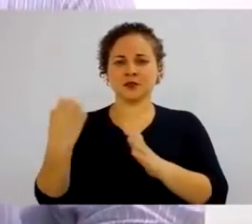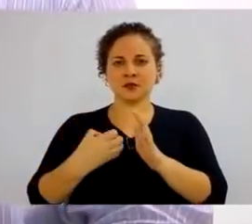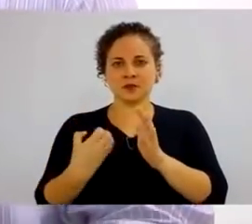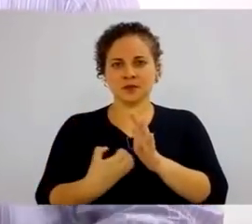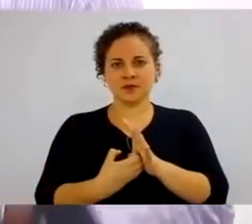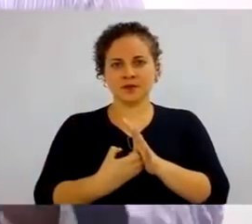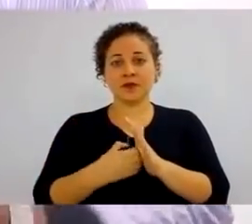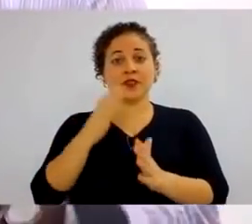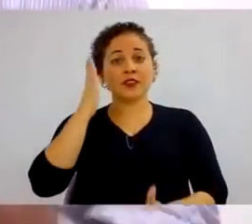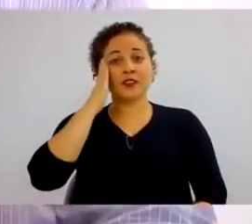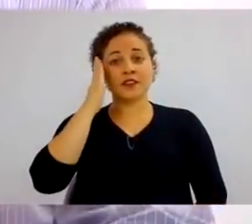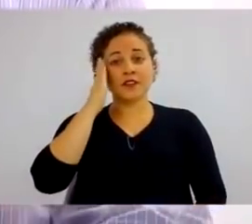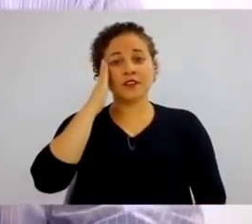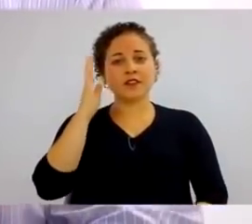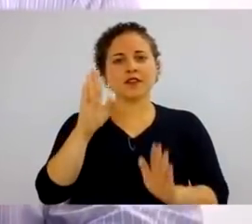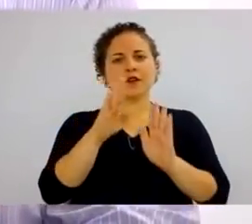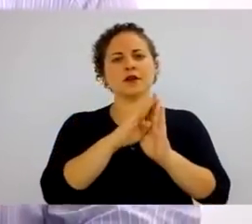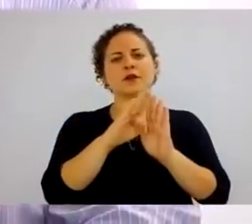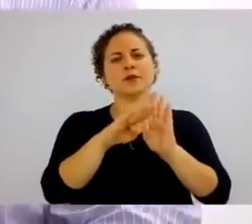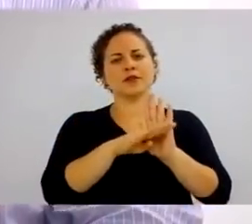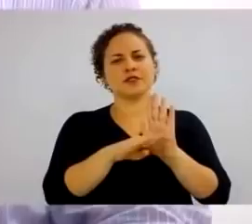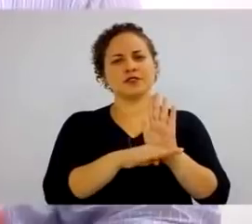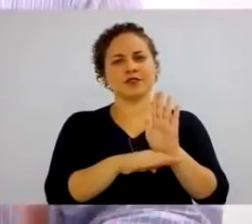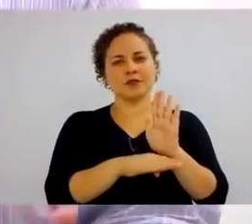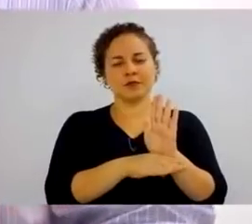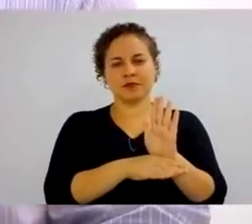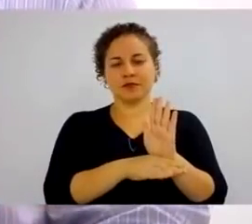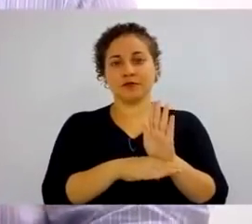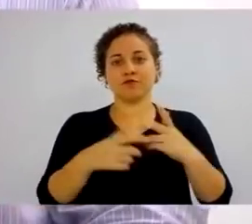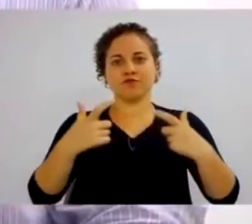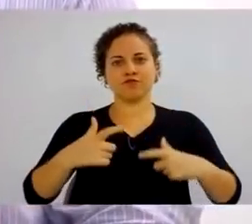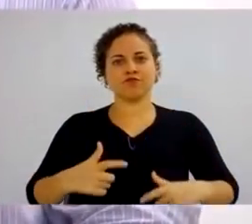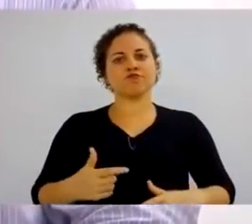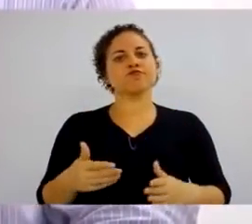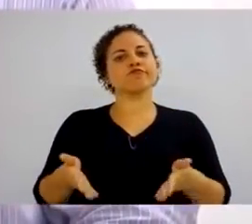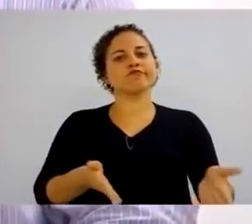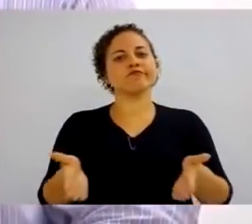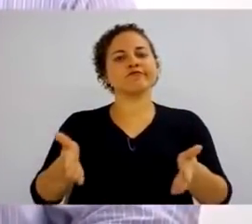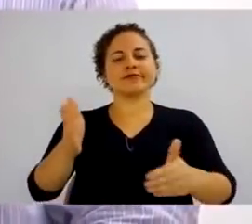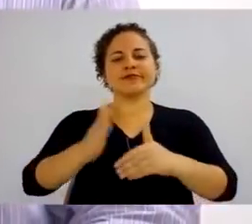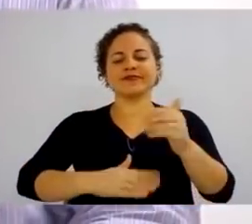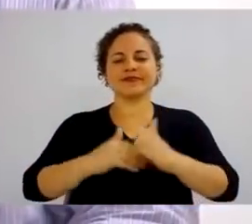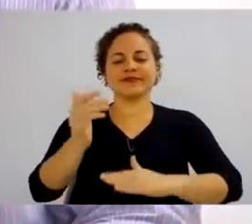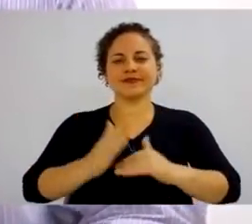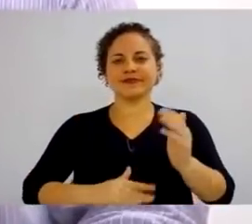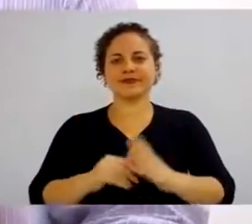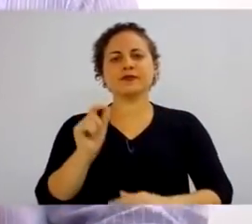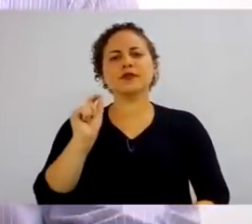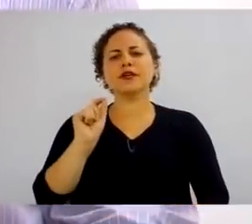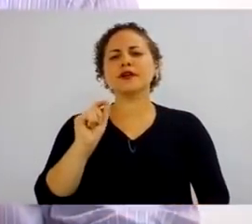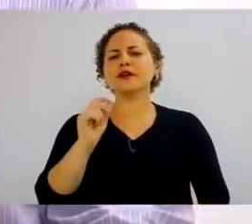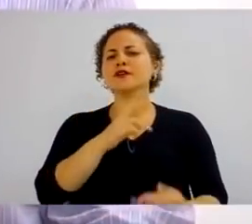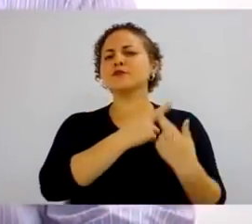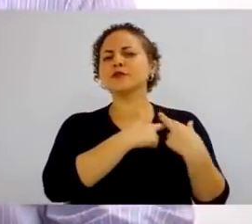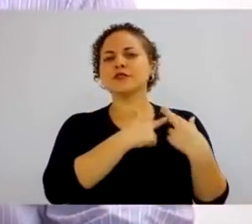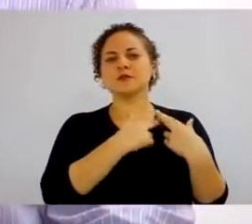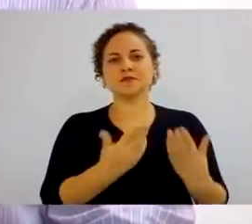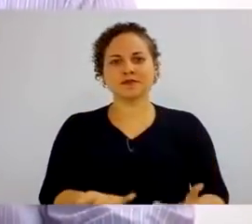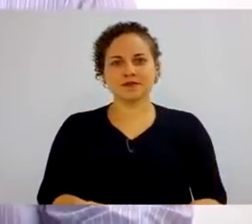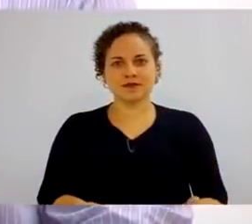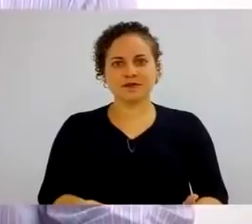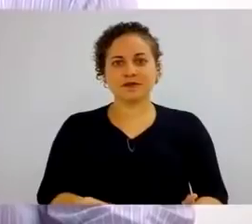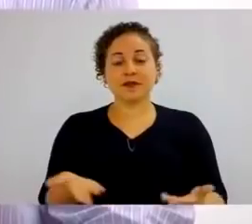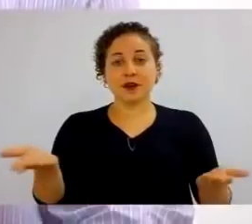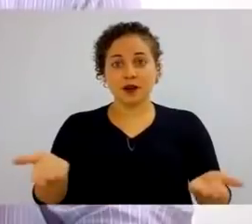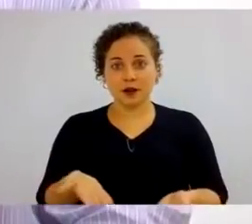Vimos também o planejamento de carreira, como é que é feito esse planejamento de carreira, de quem é a responsabilidade por